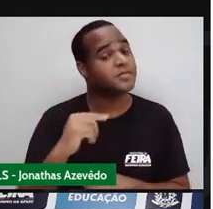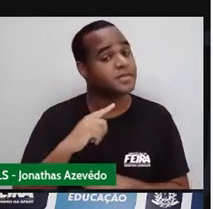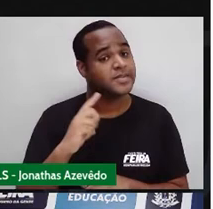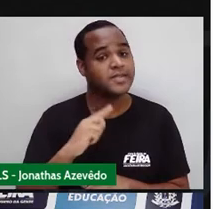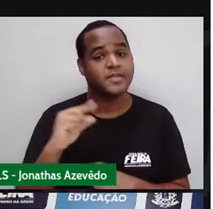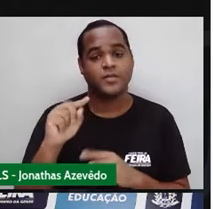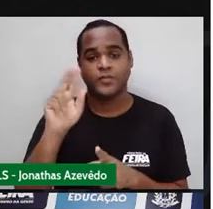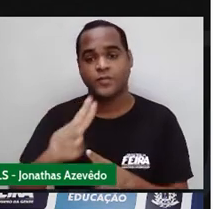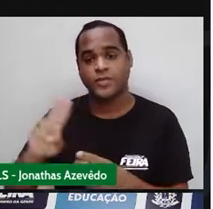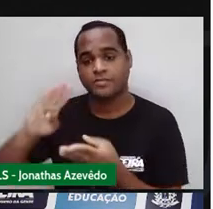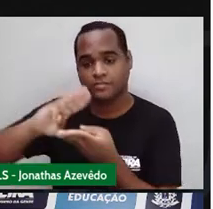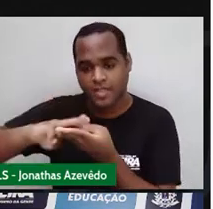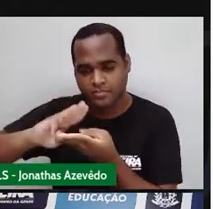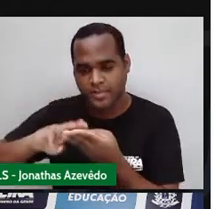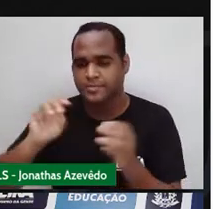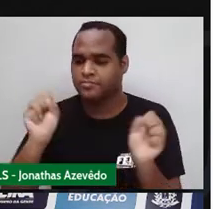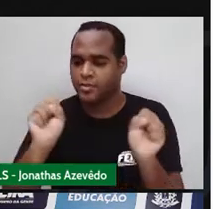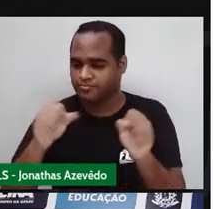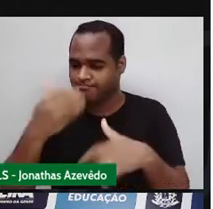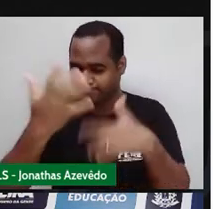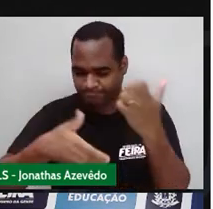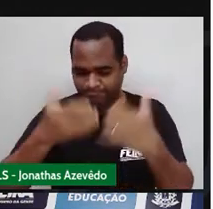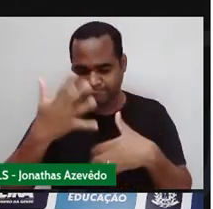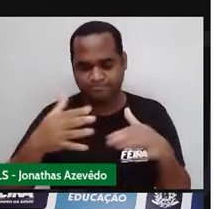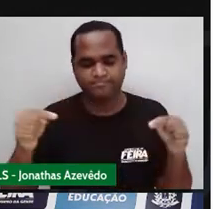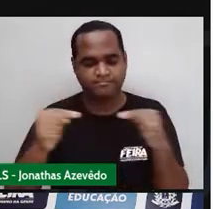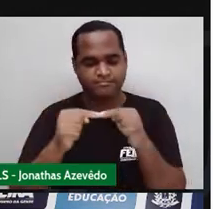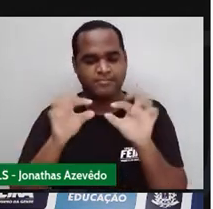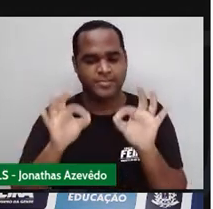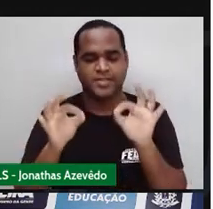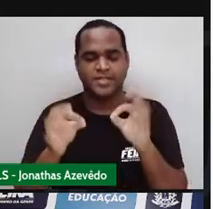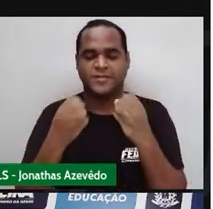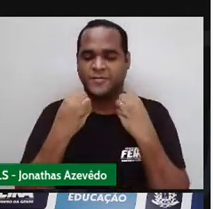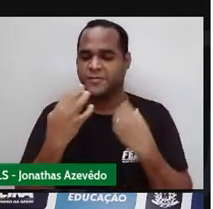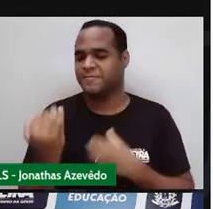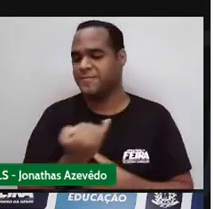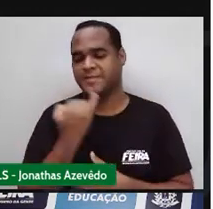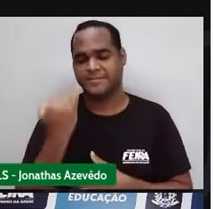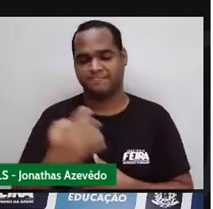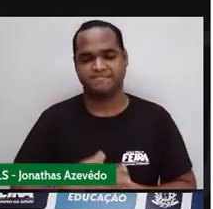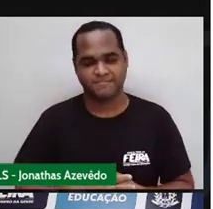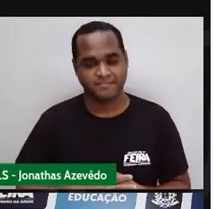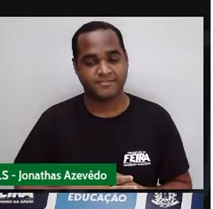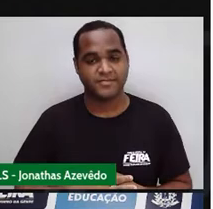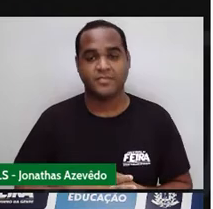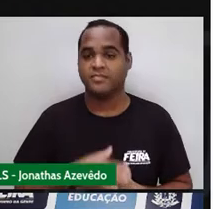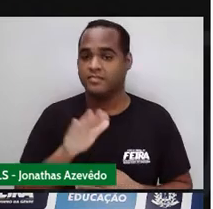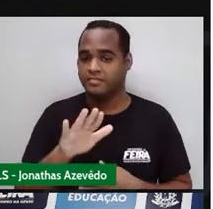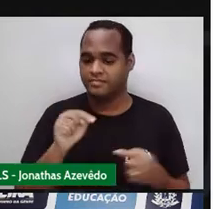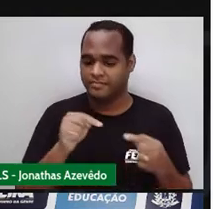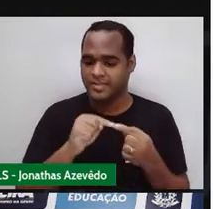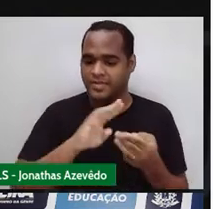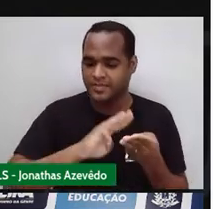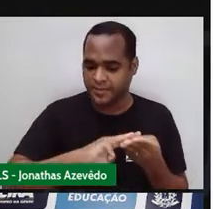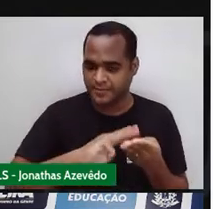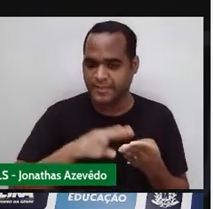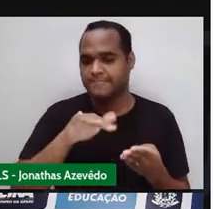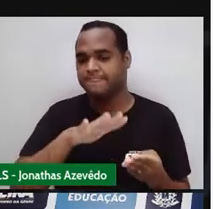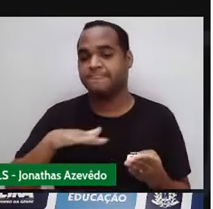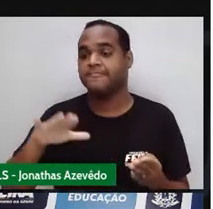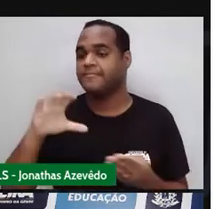usando matemática para deixar o conteúdo mais interessante, né? Bom, que a matemática é uma ciência